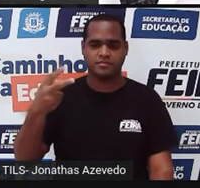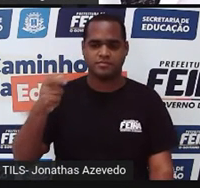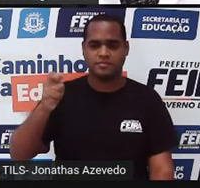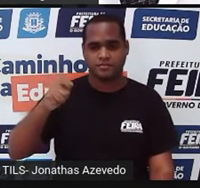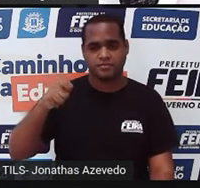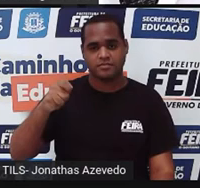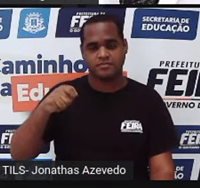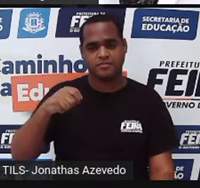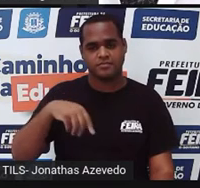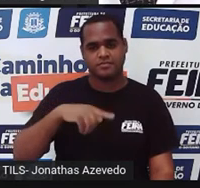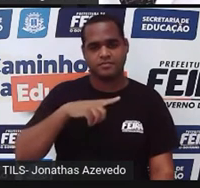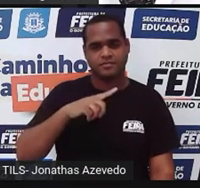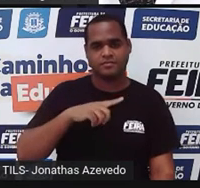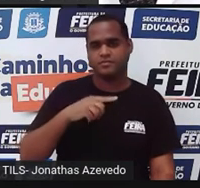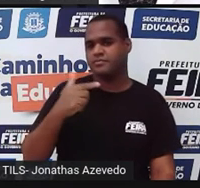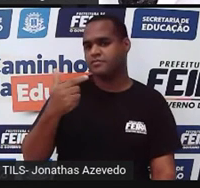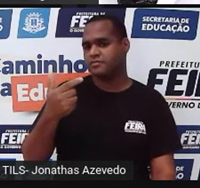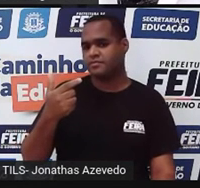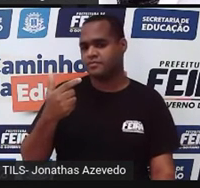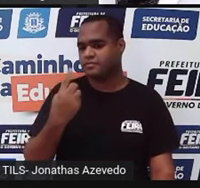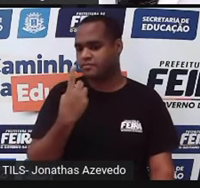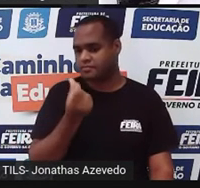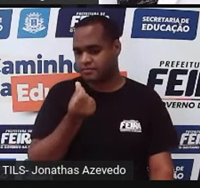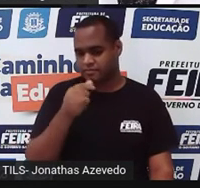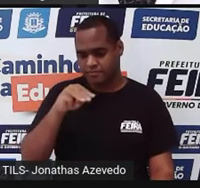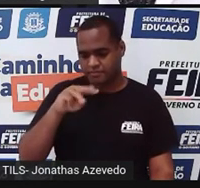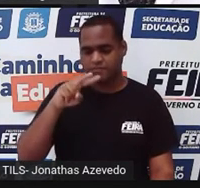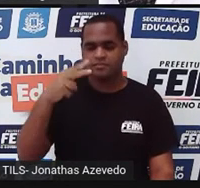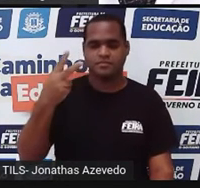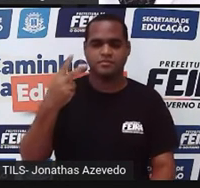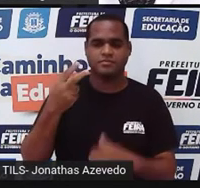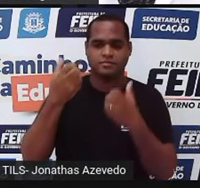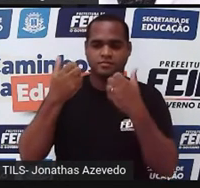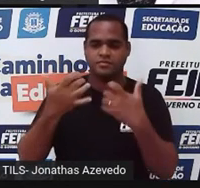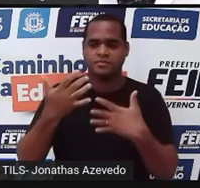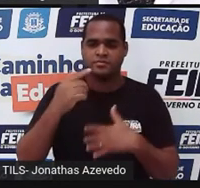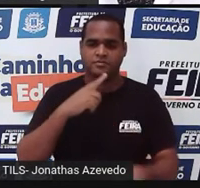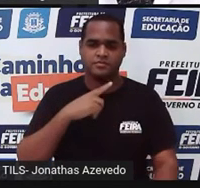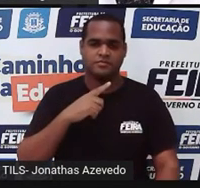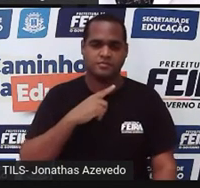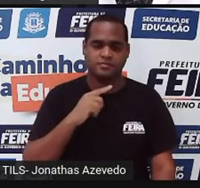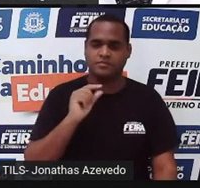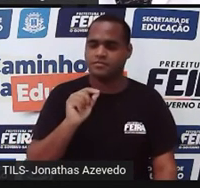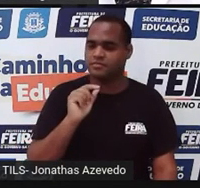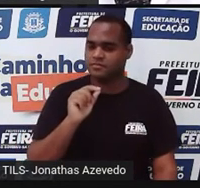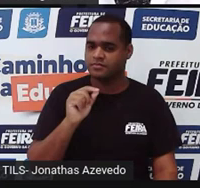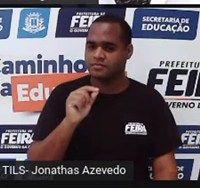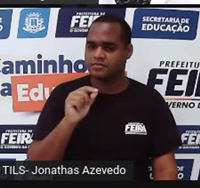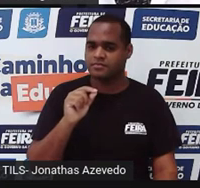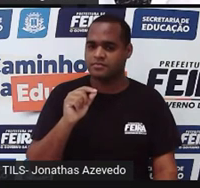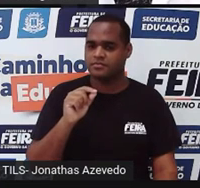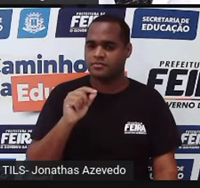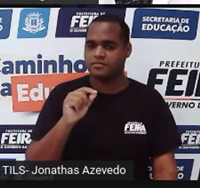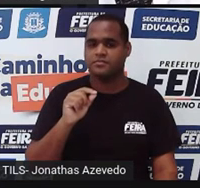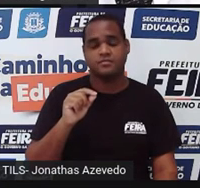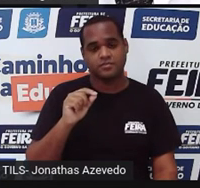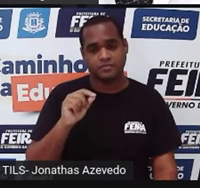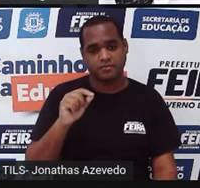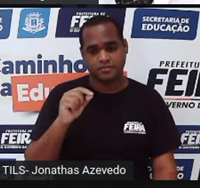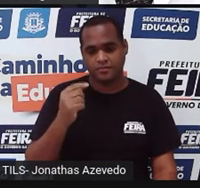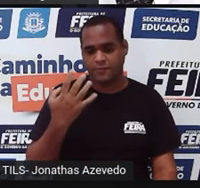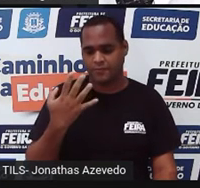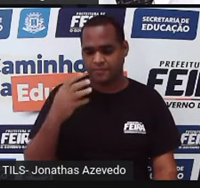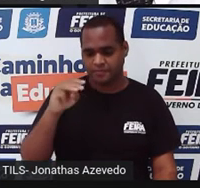quarto 2, 16 metros quadrados. E a área do banheiro, 4 metros